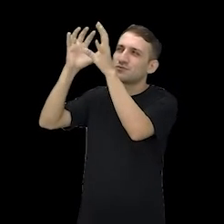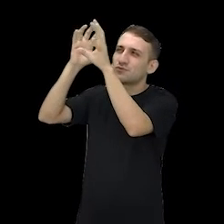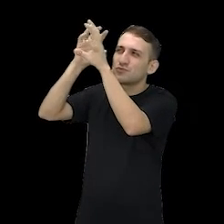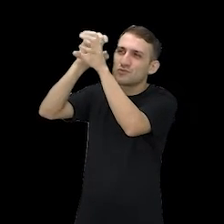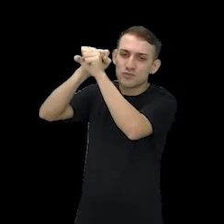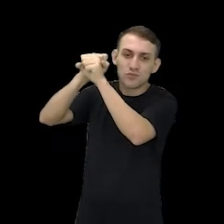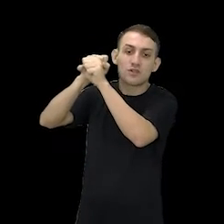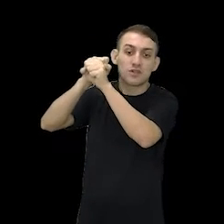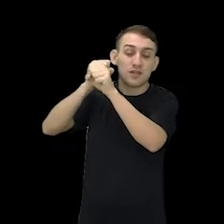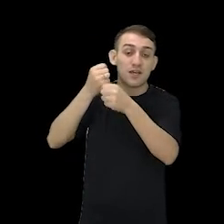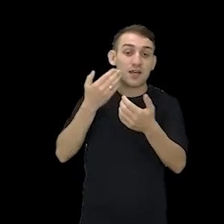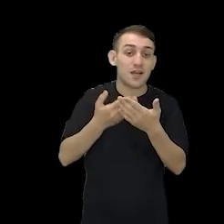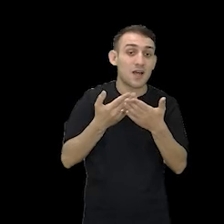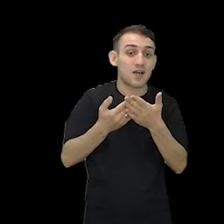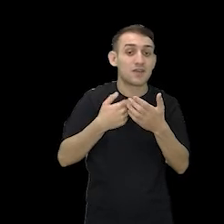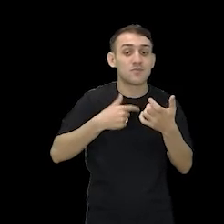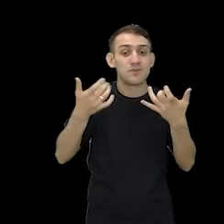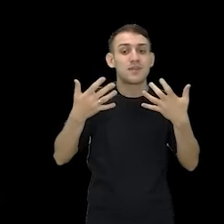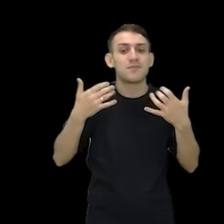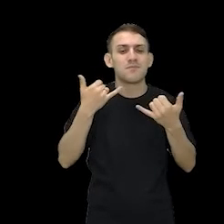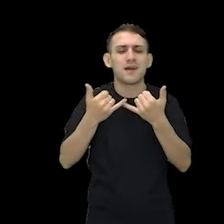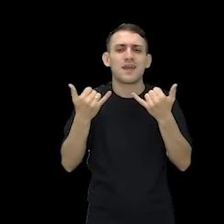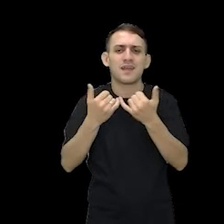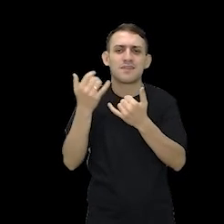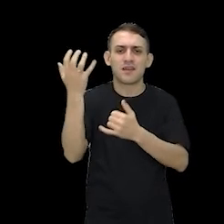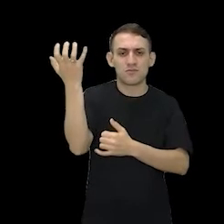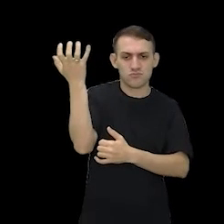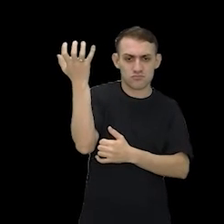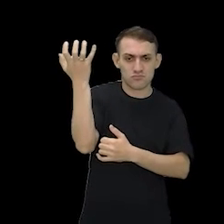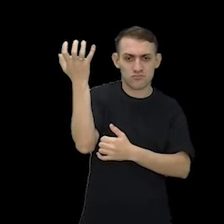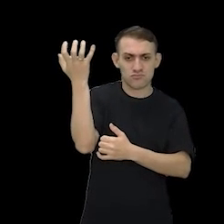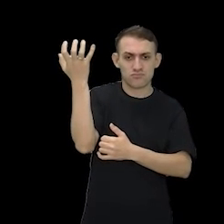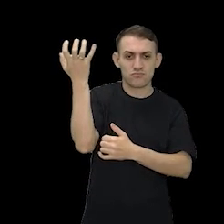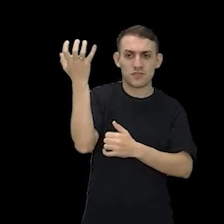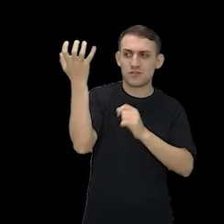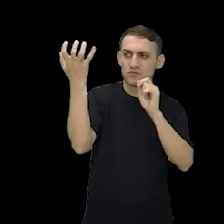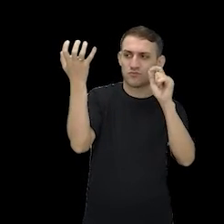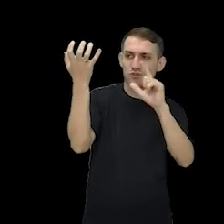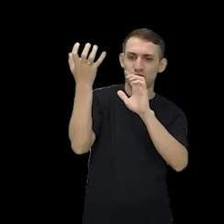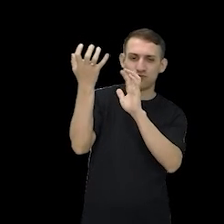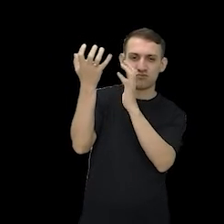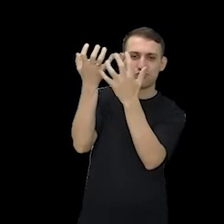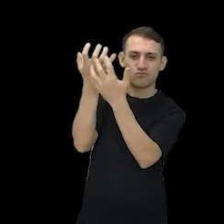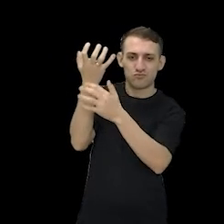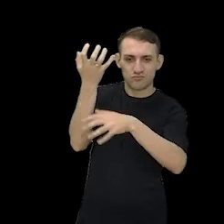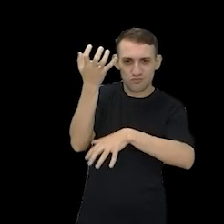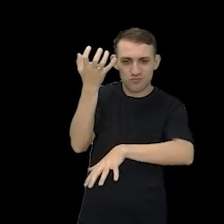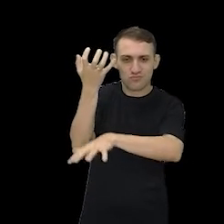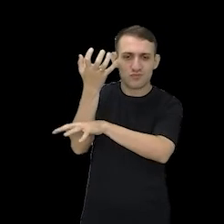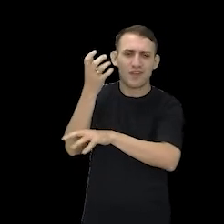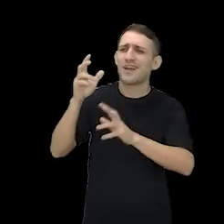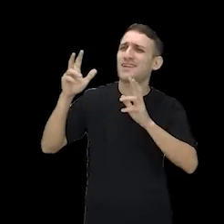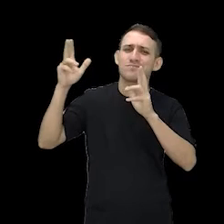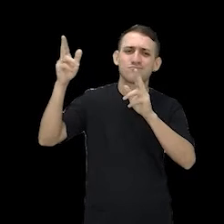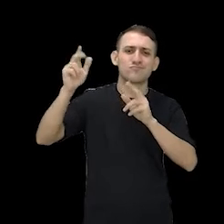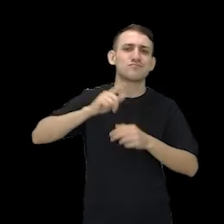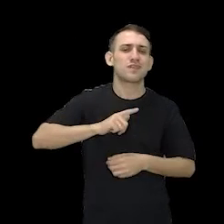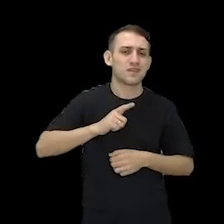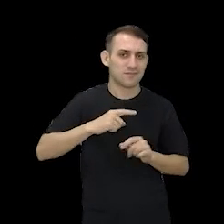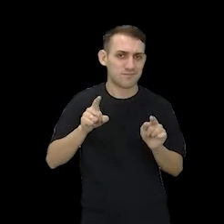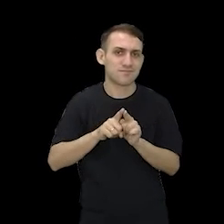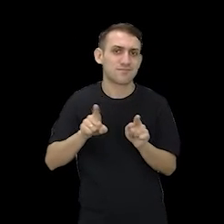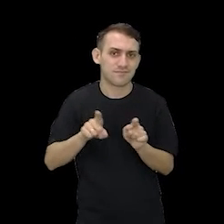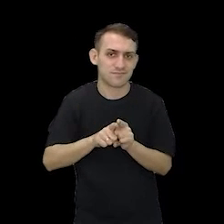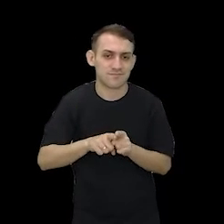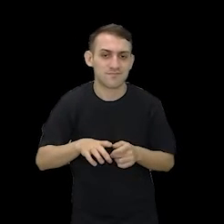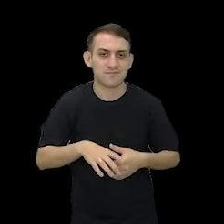falei na outra aula, como se fosse a copa de uma árvore, que o sol fica atrás e faz a sombra. Sim. É a mesma coisa a lua. Tá